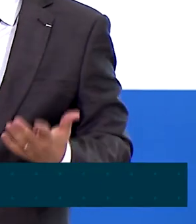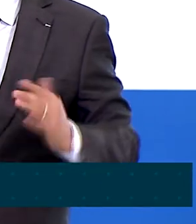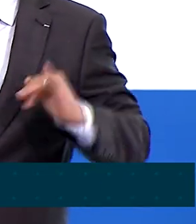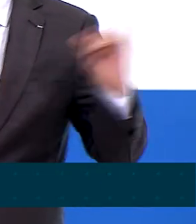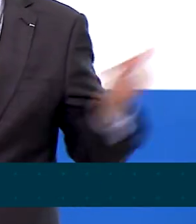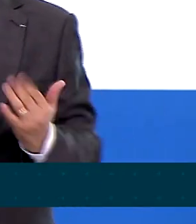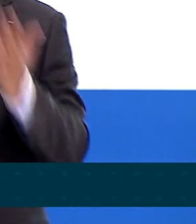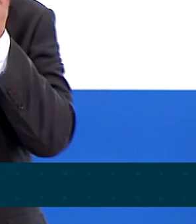com essa prática criminosa.